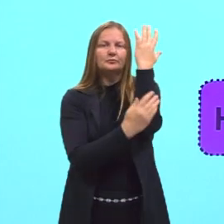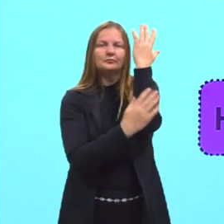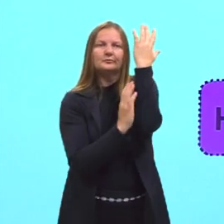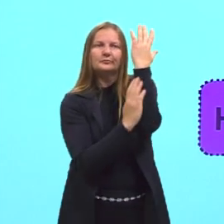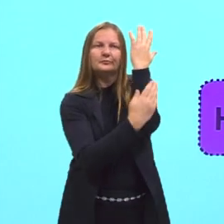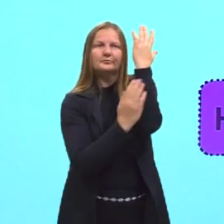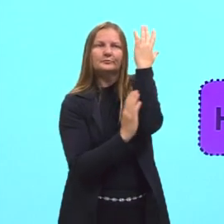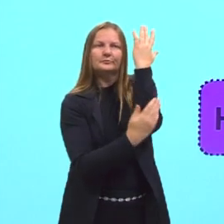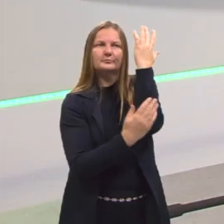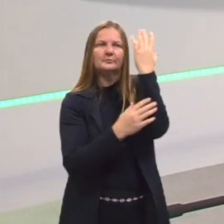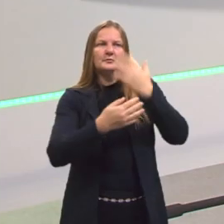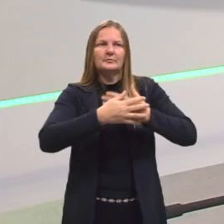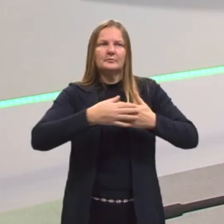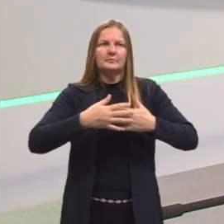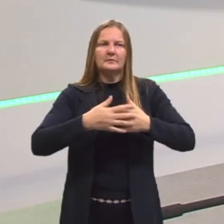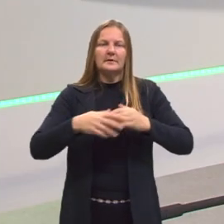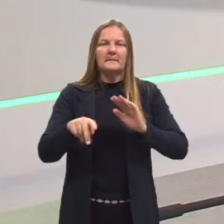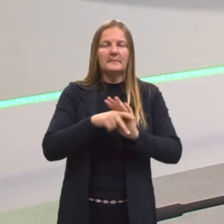vegetais.